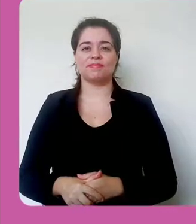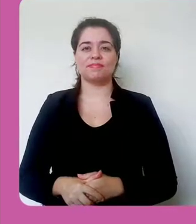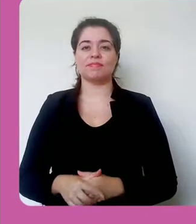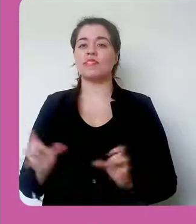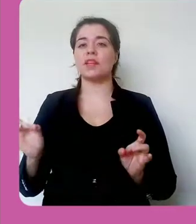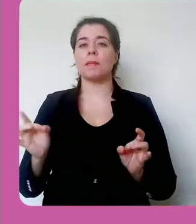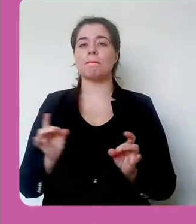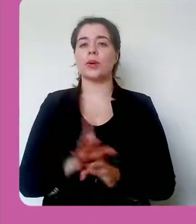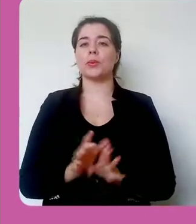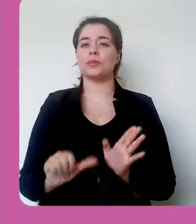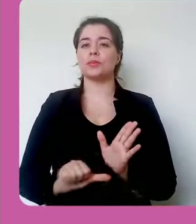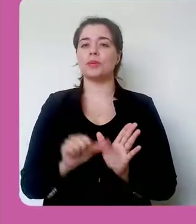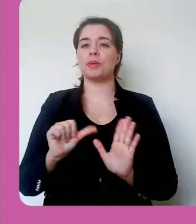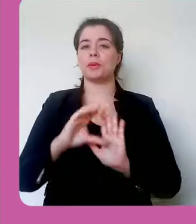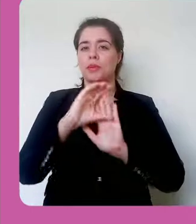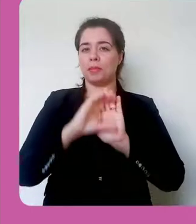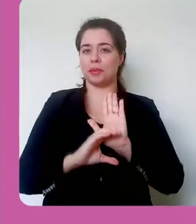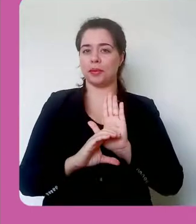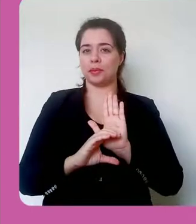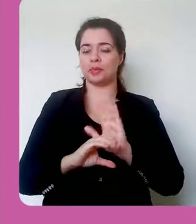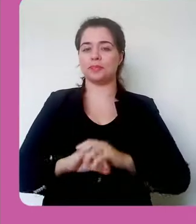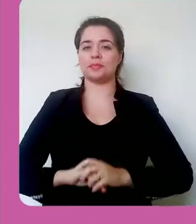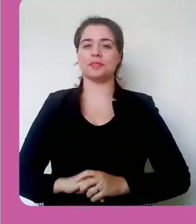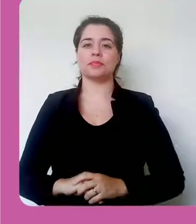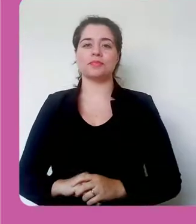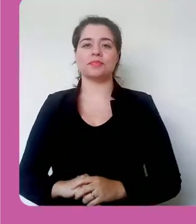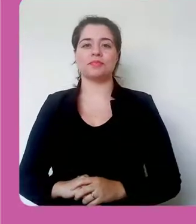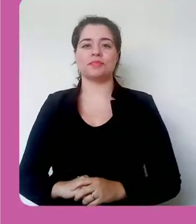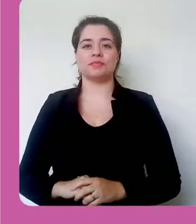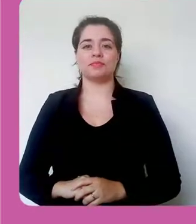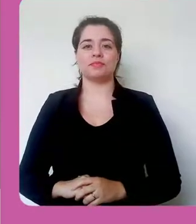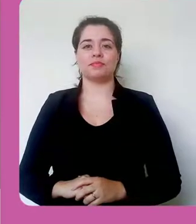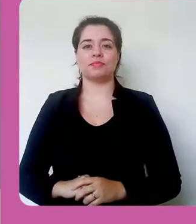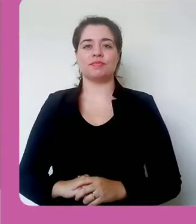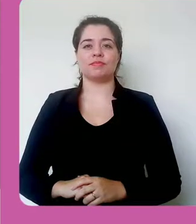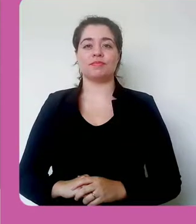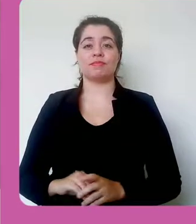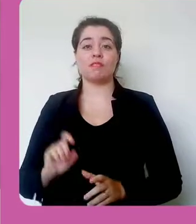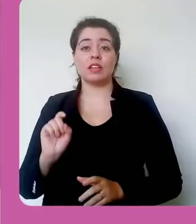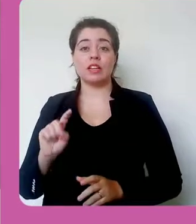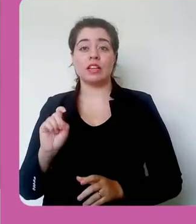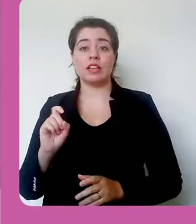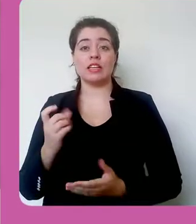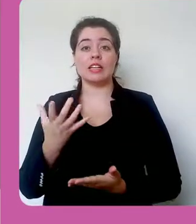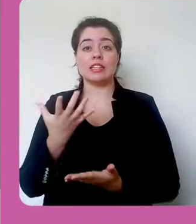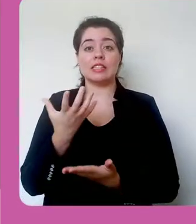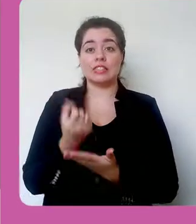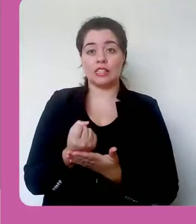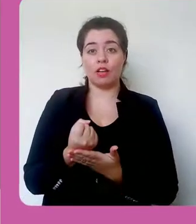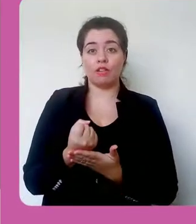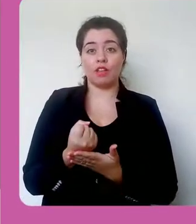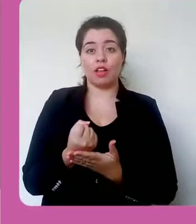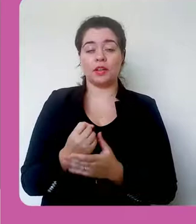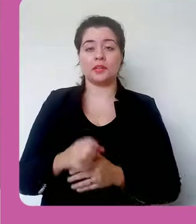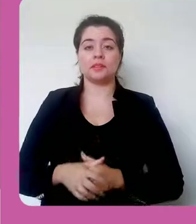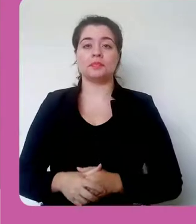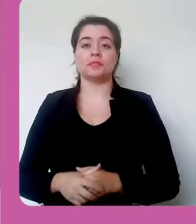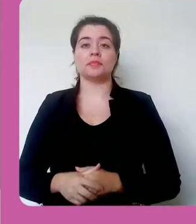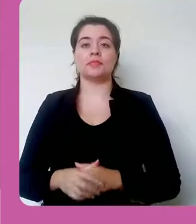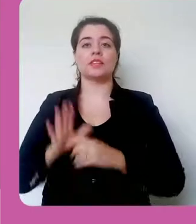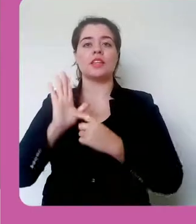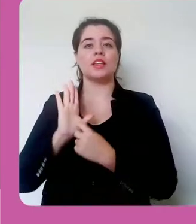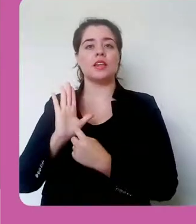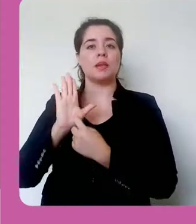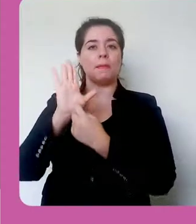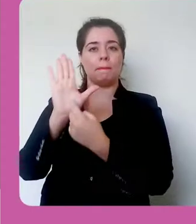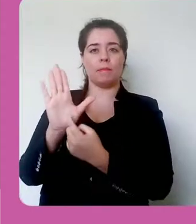Ao clicarmos em salvar as mudanças, ele vai apresentar esse meu primeiro capítulo. Vejam, é uma página,